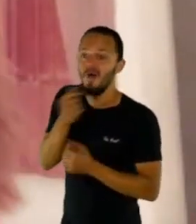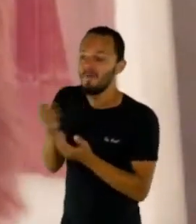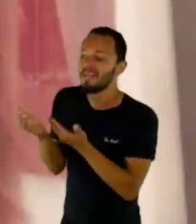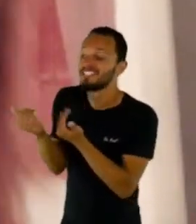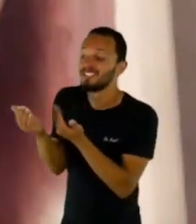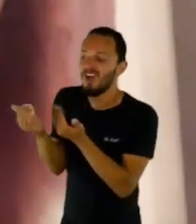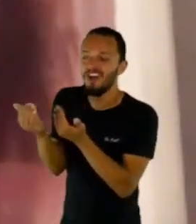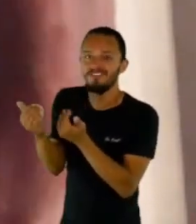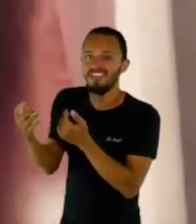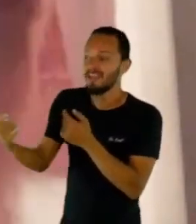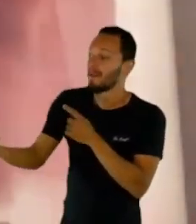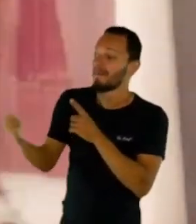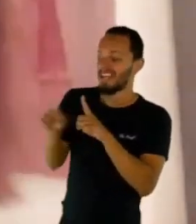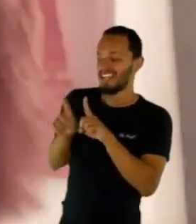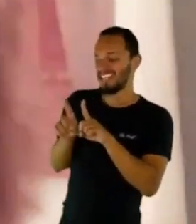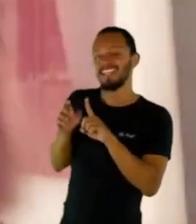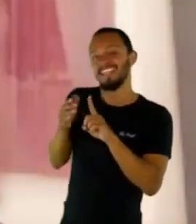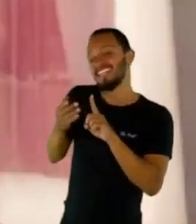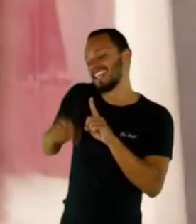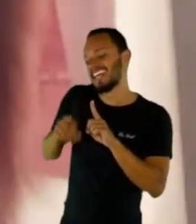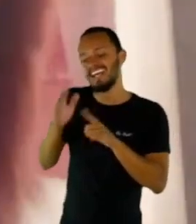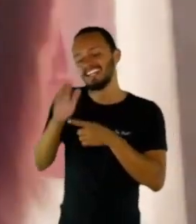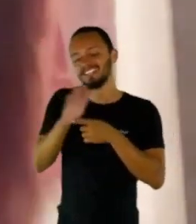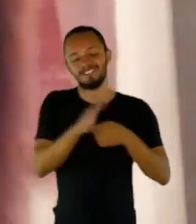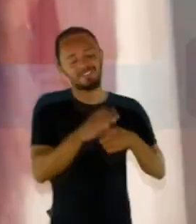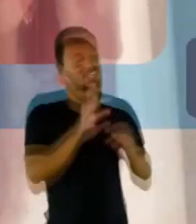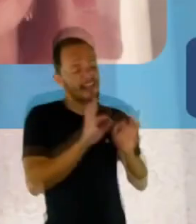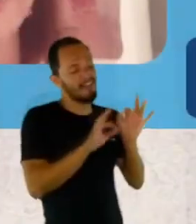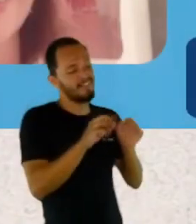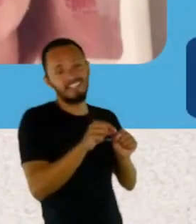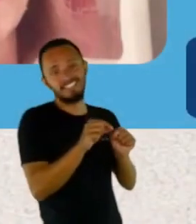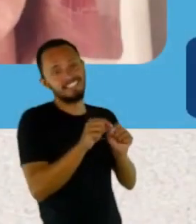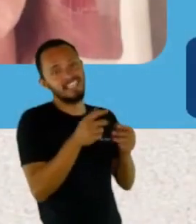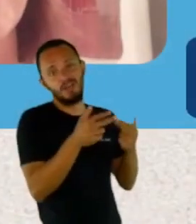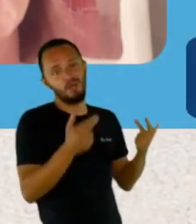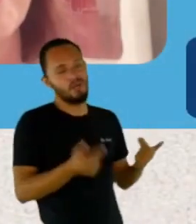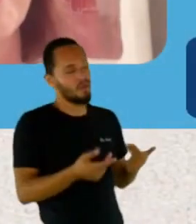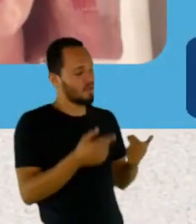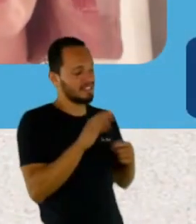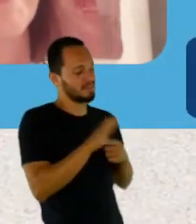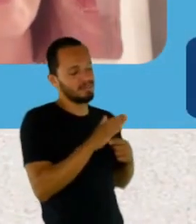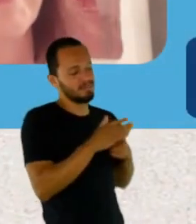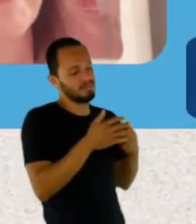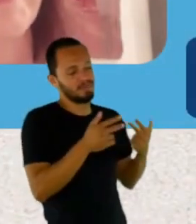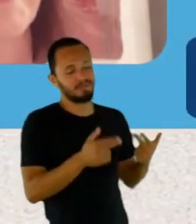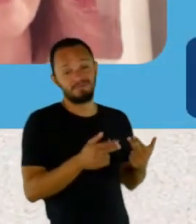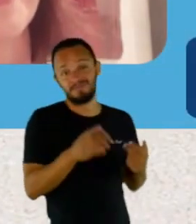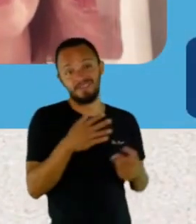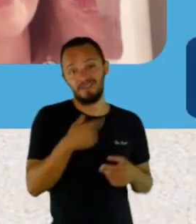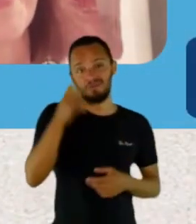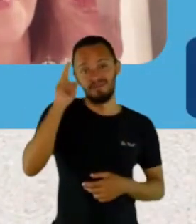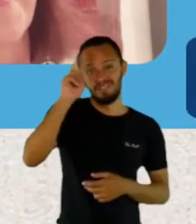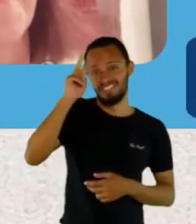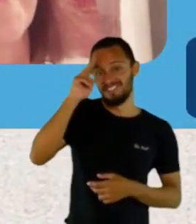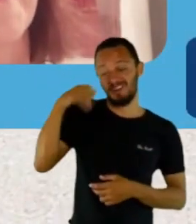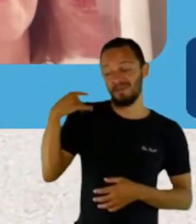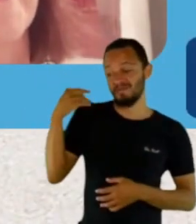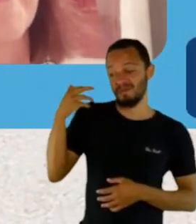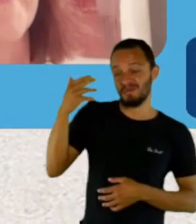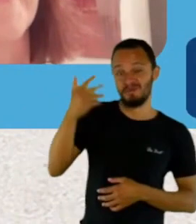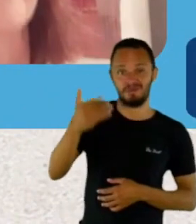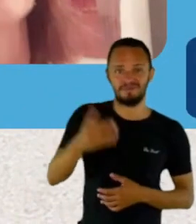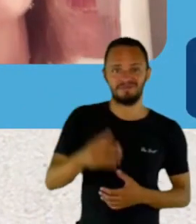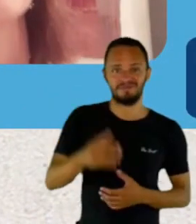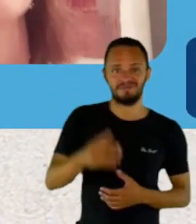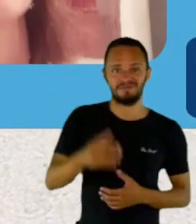companhia para ela. Mas aí estamos desdobrando outras situações e eu não vou contar. E qual que foi o ponto de partida para você começar